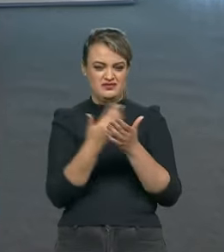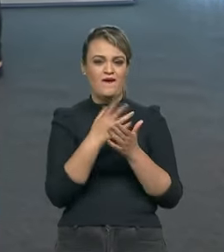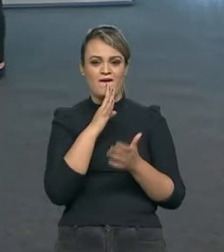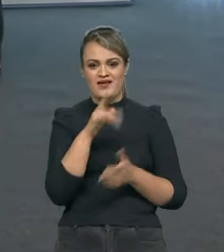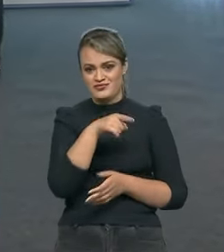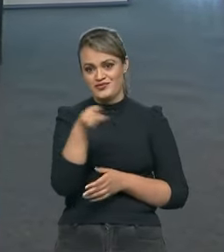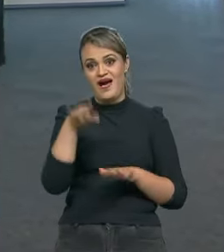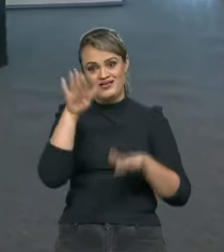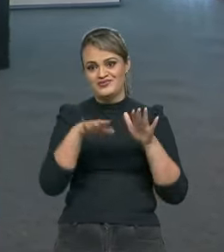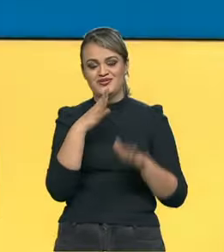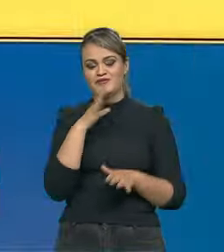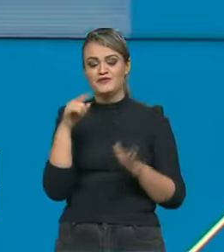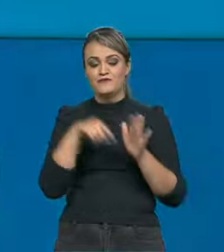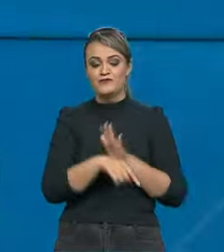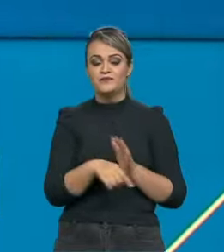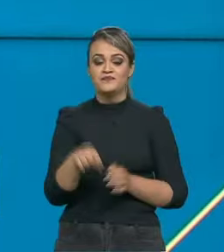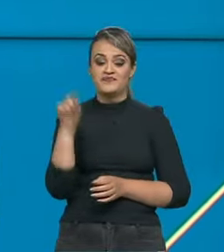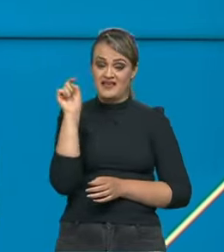quem está assistindo nesse momento.